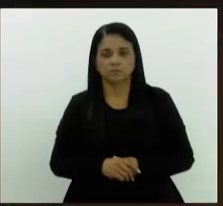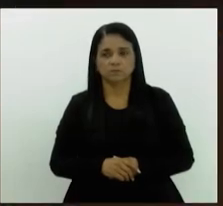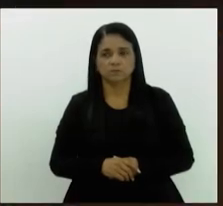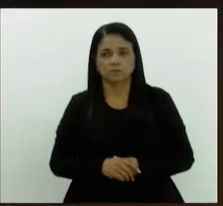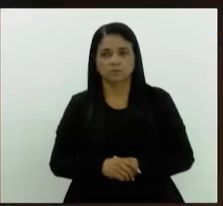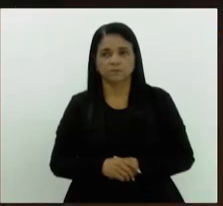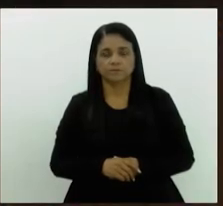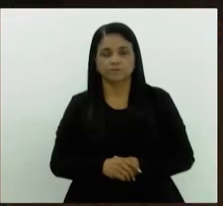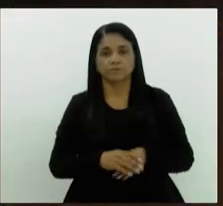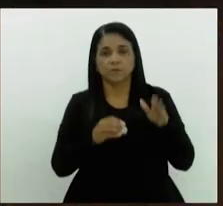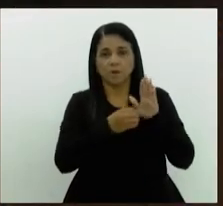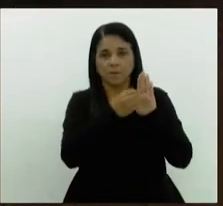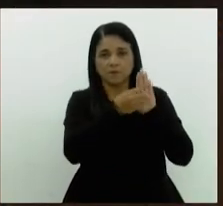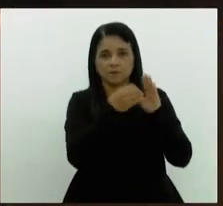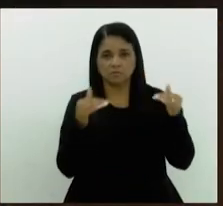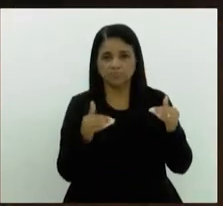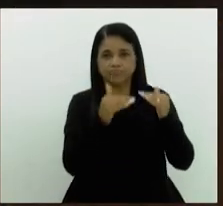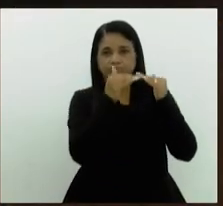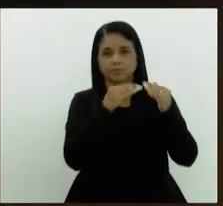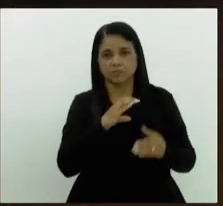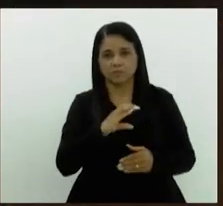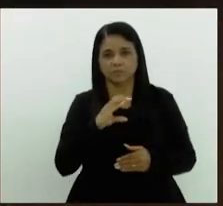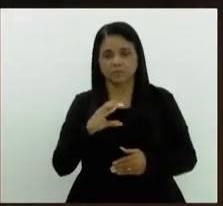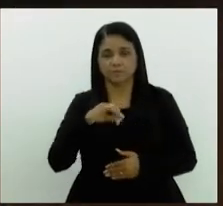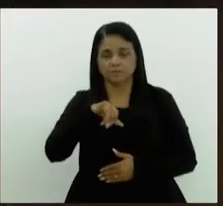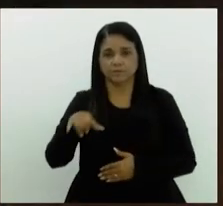parecer de acordo com a CCJ do presidente